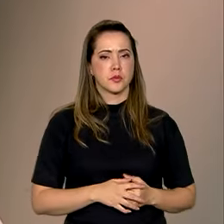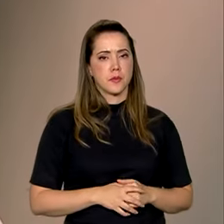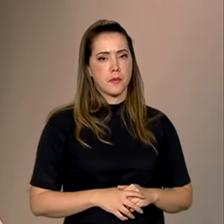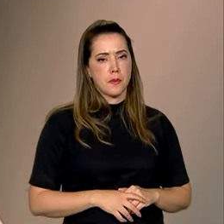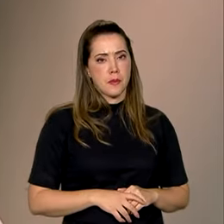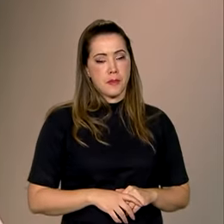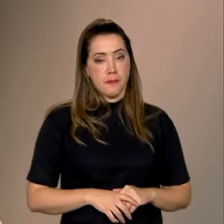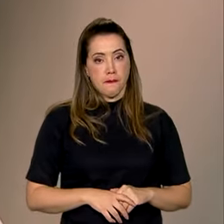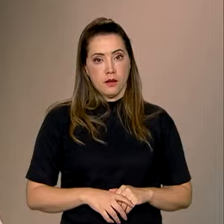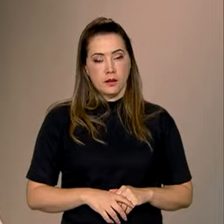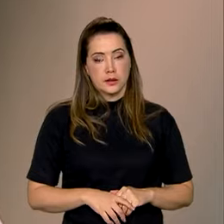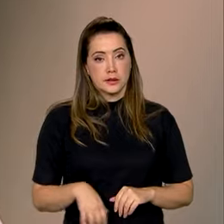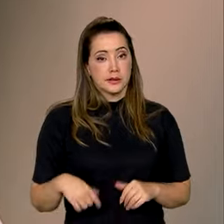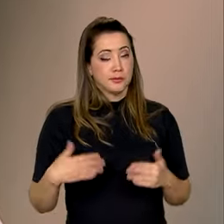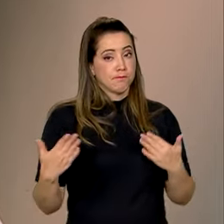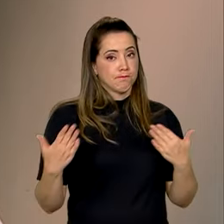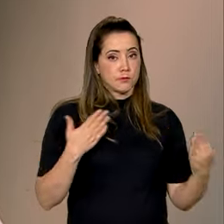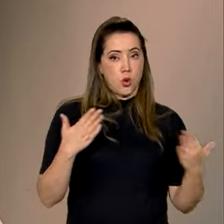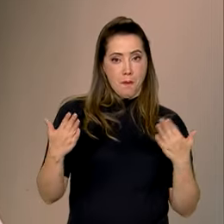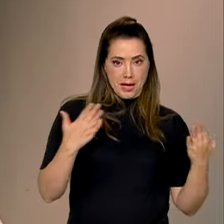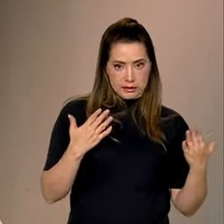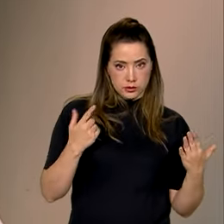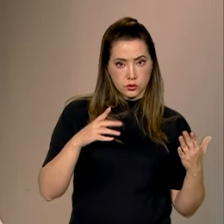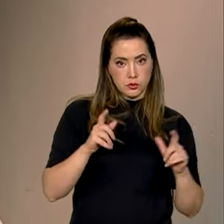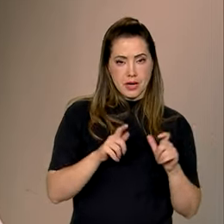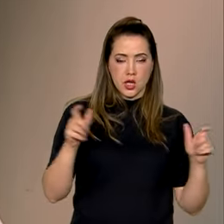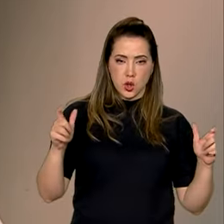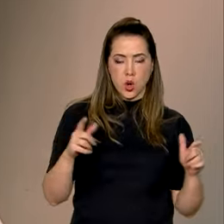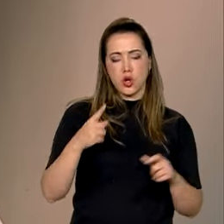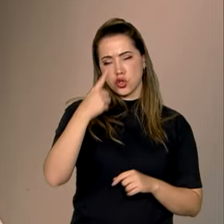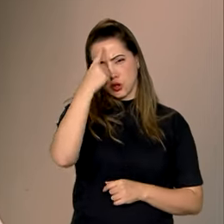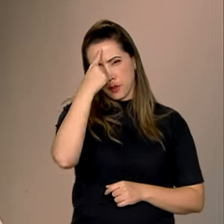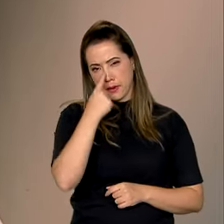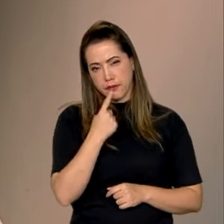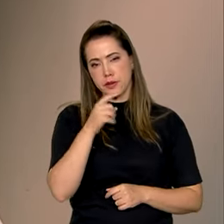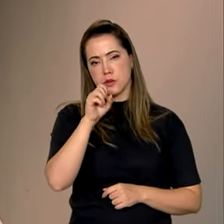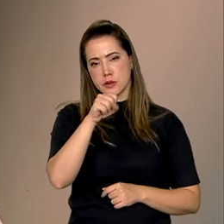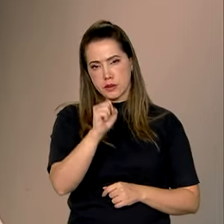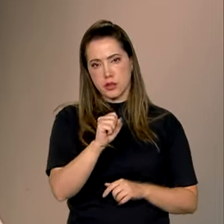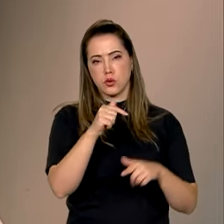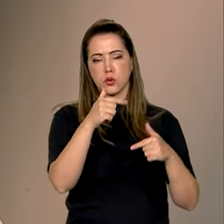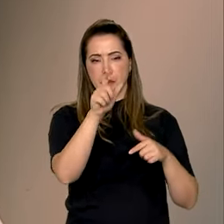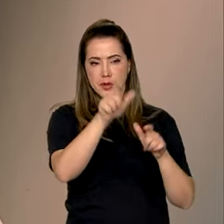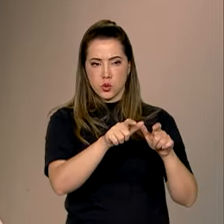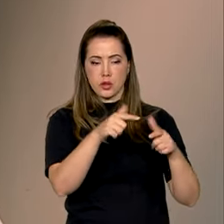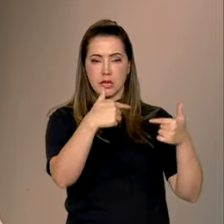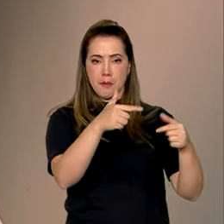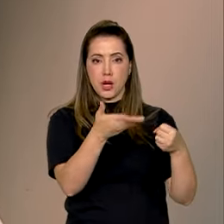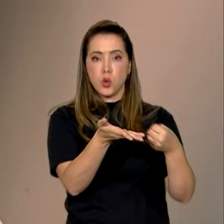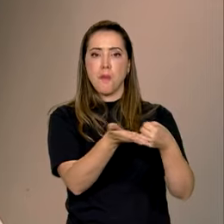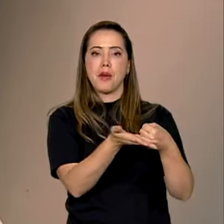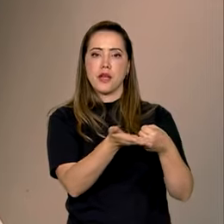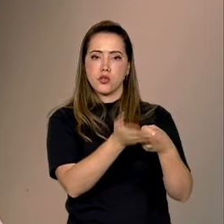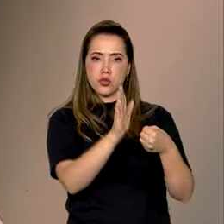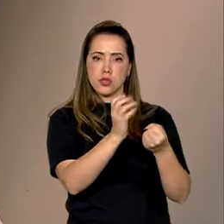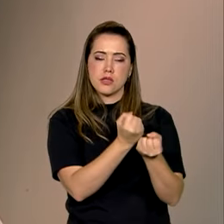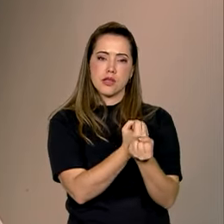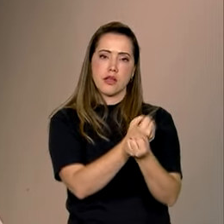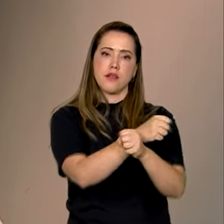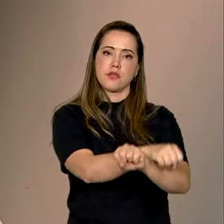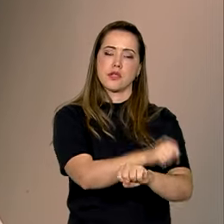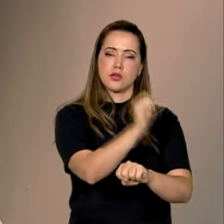majoritária, nós temos um perfil claro de qual seria o trabalhador médio que é escravizado no Brasil. Eu já